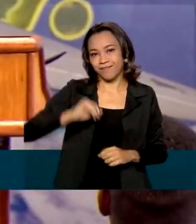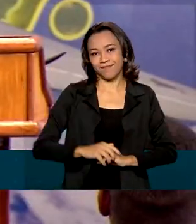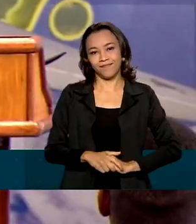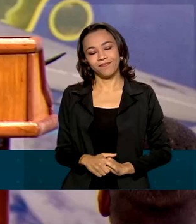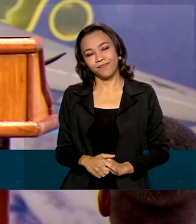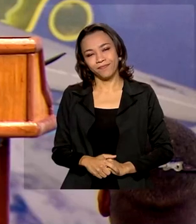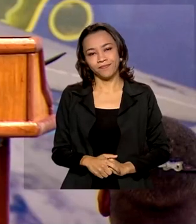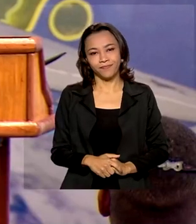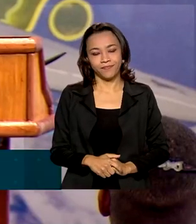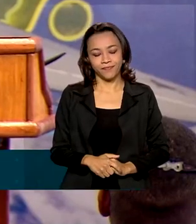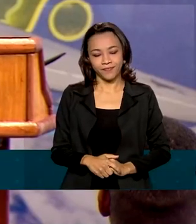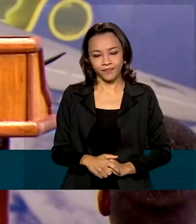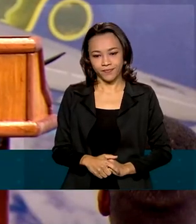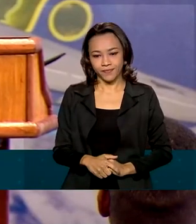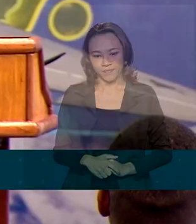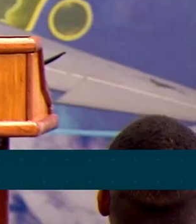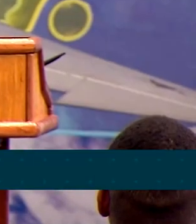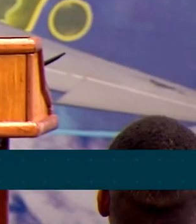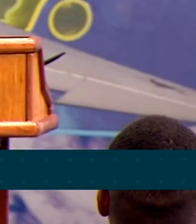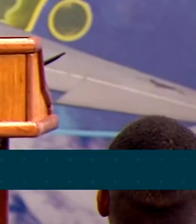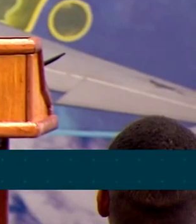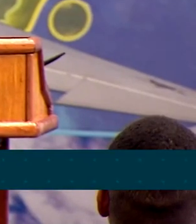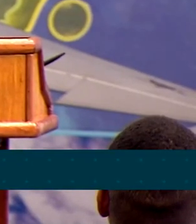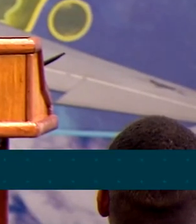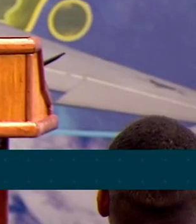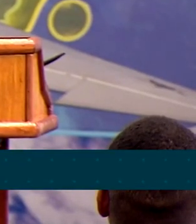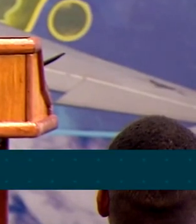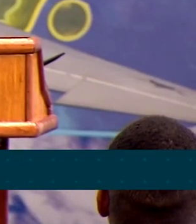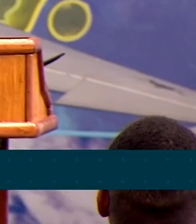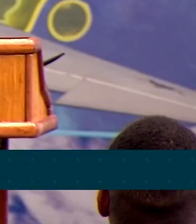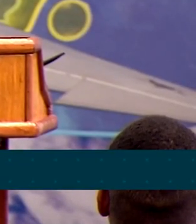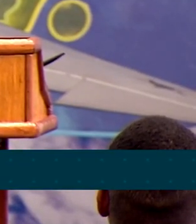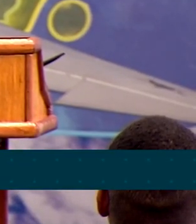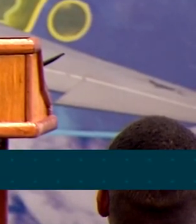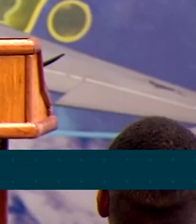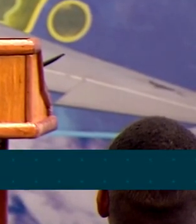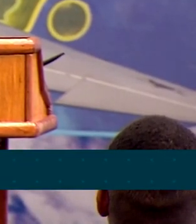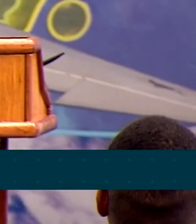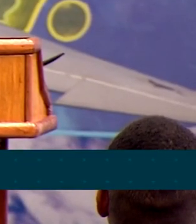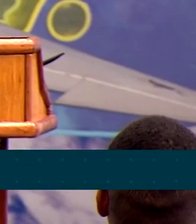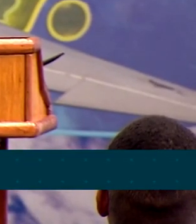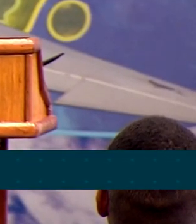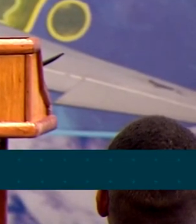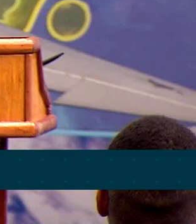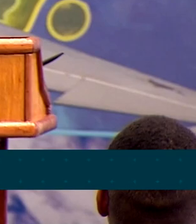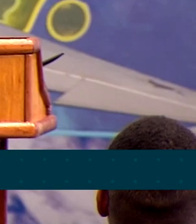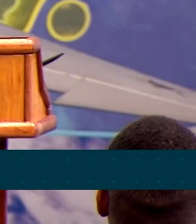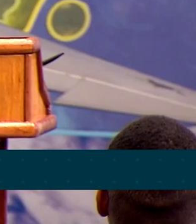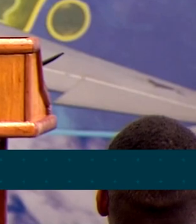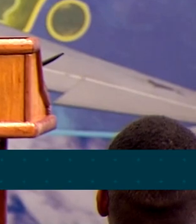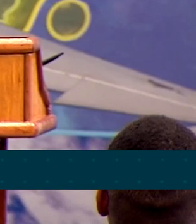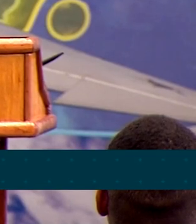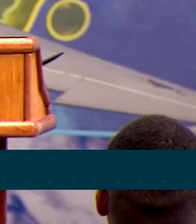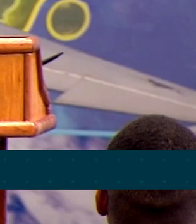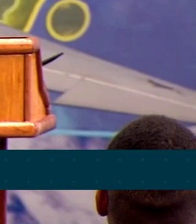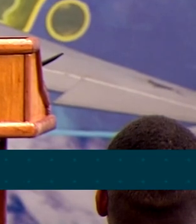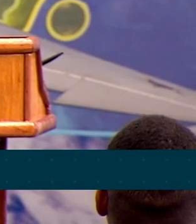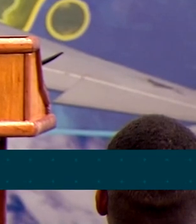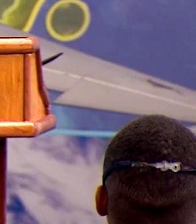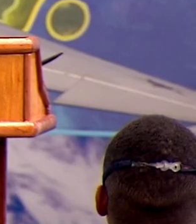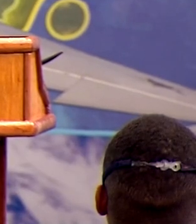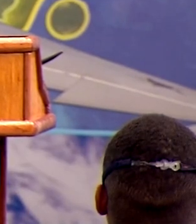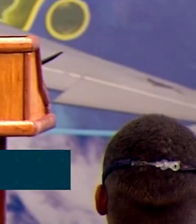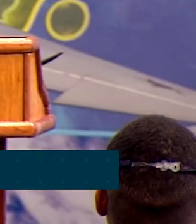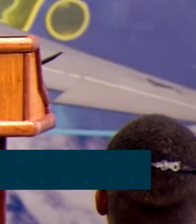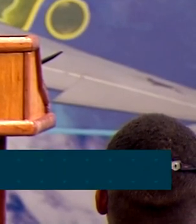atletas contribuíram com este feito, com a presença em oito pódios olímpicos, sendo responsáveis por